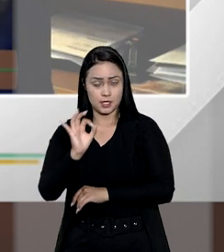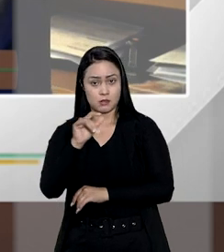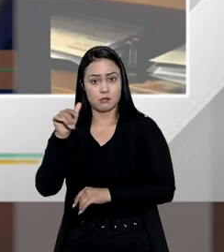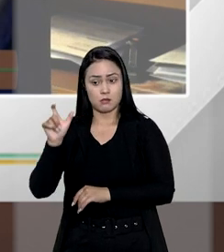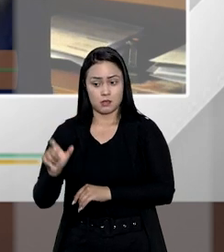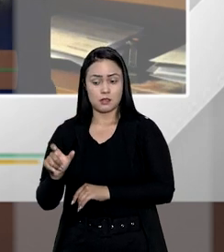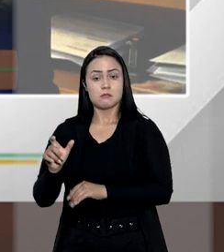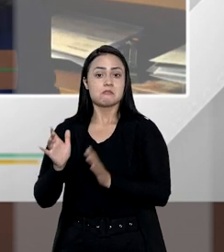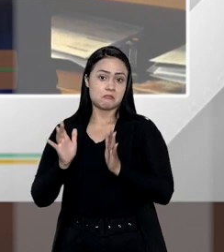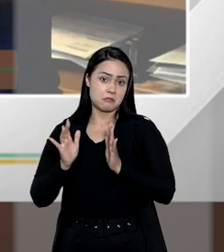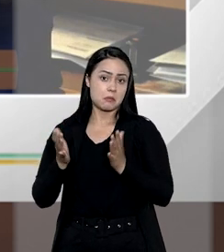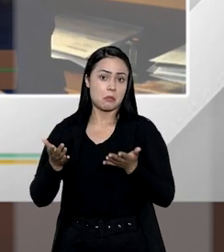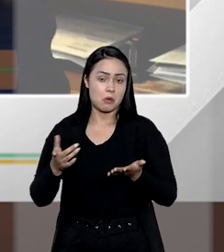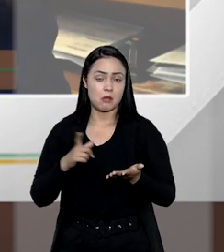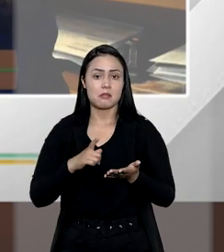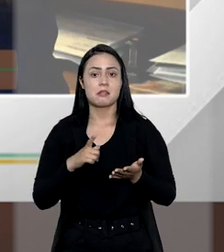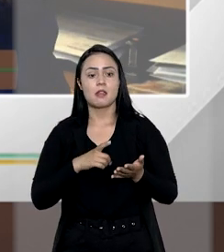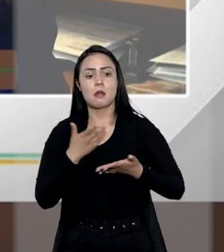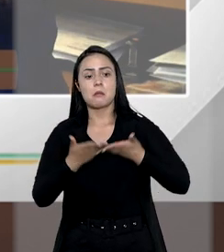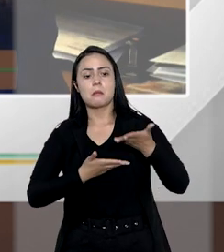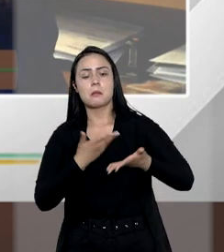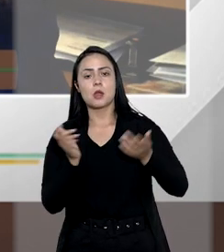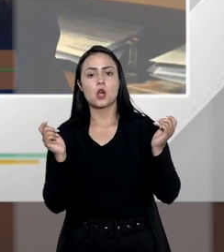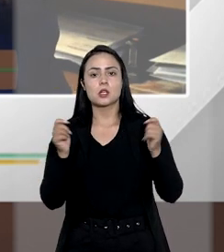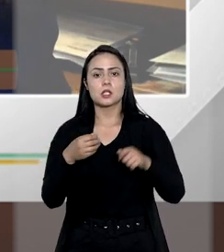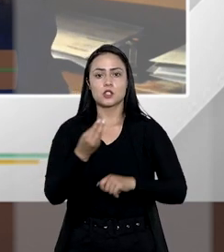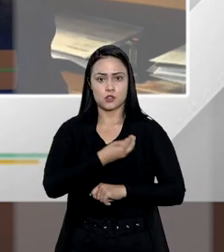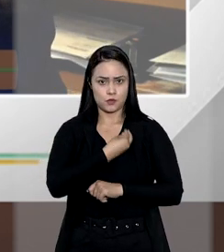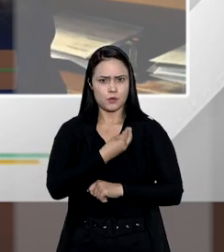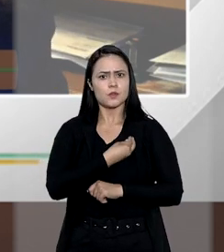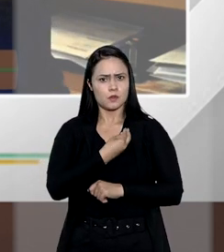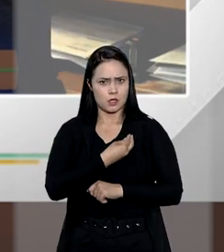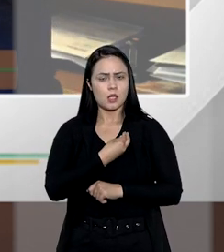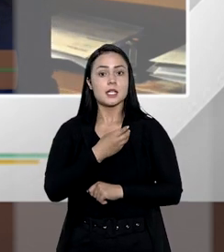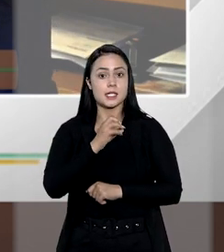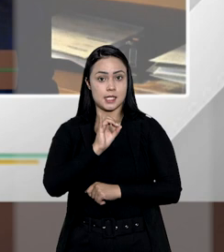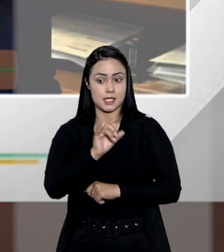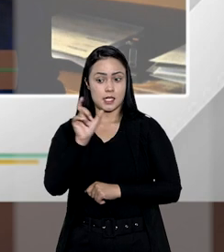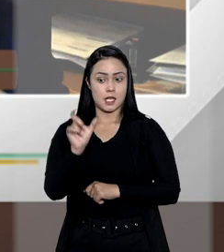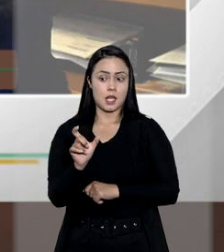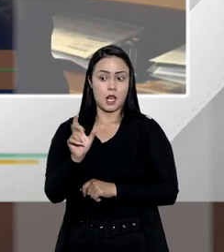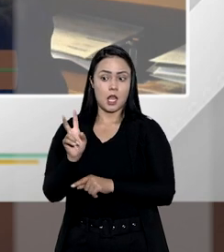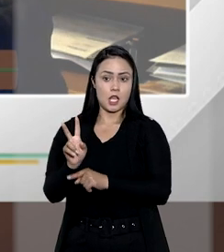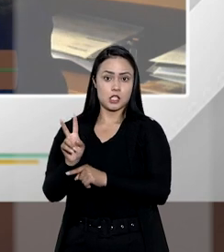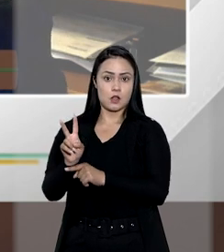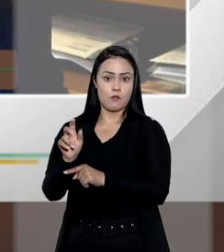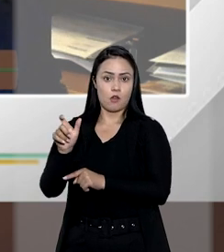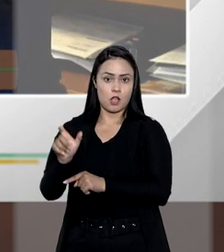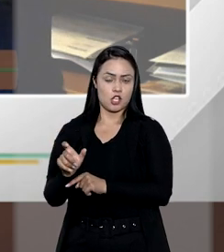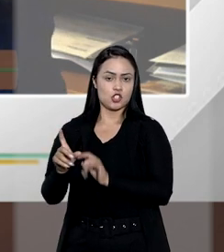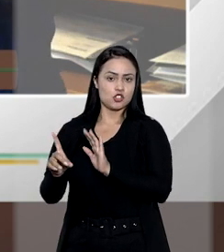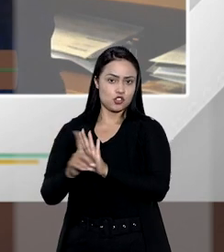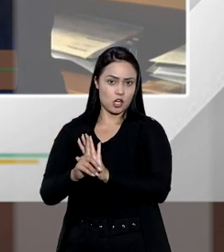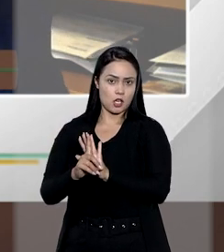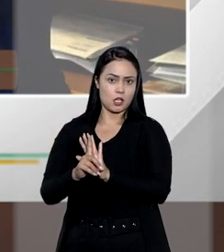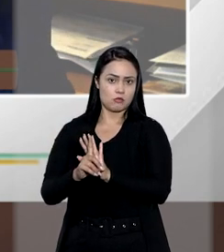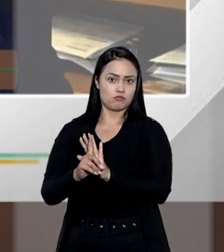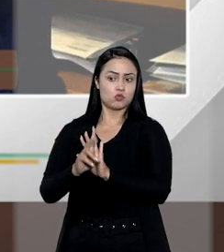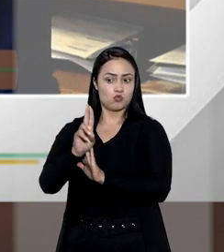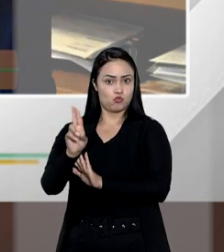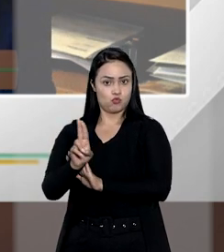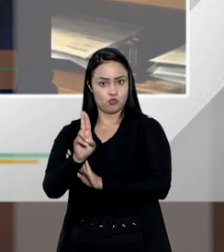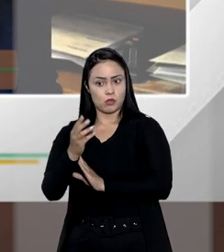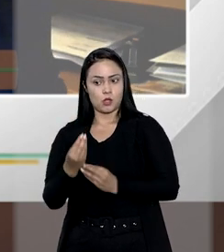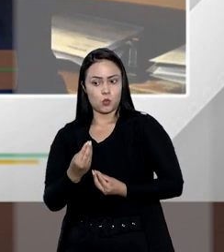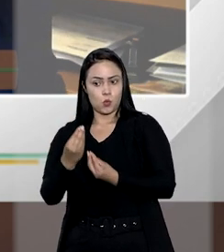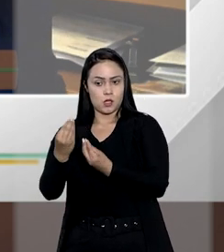porque a lei quer assegurar que ele tenha meios, condições de sobrevivência. E se ele se reservou esse direito de usufruto,